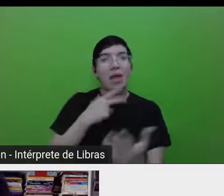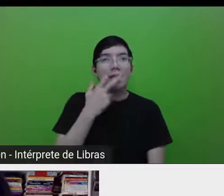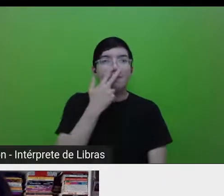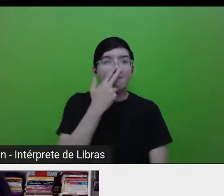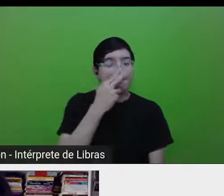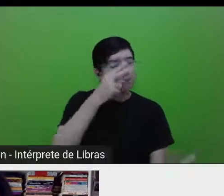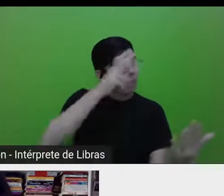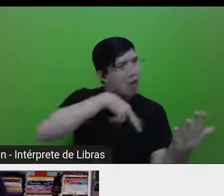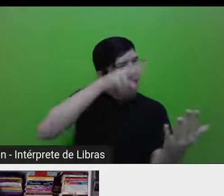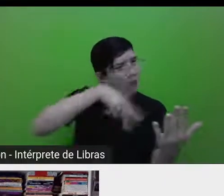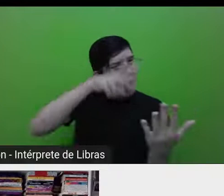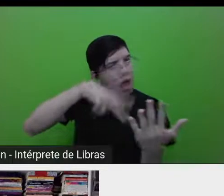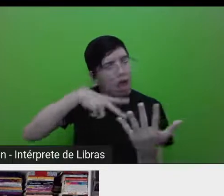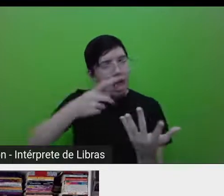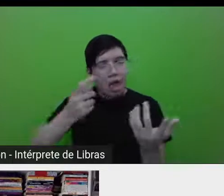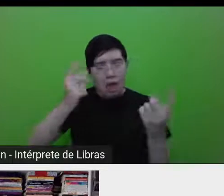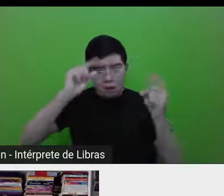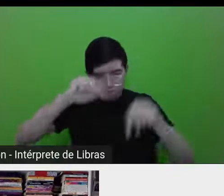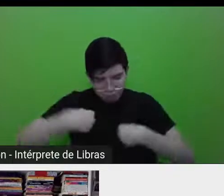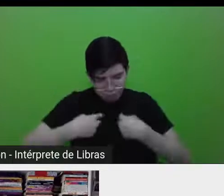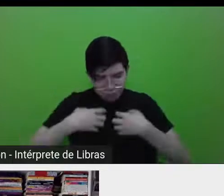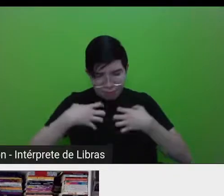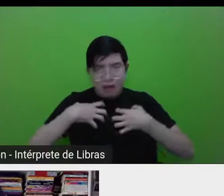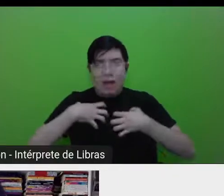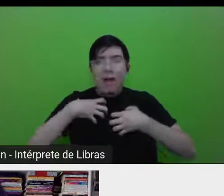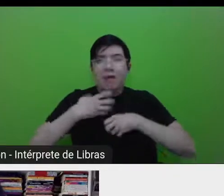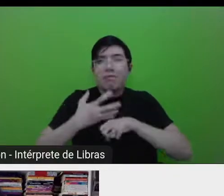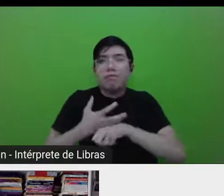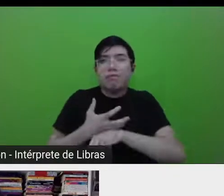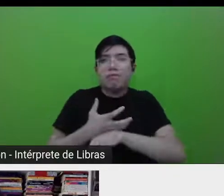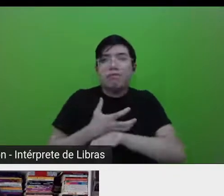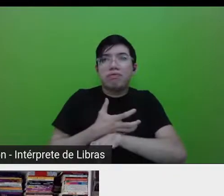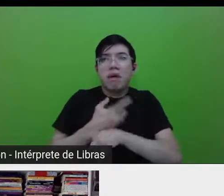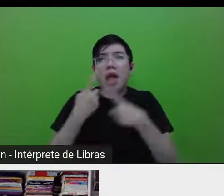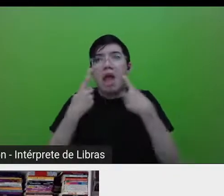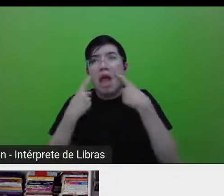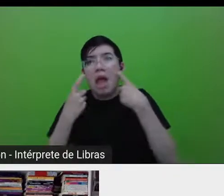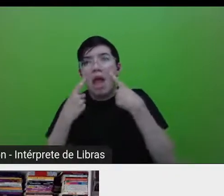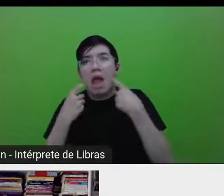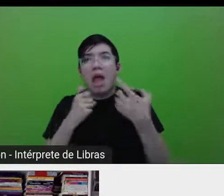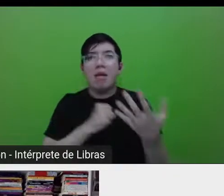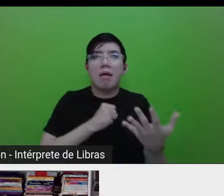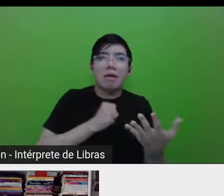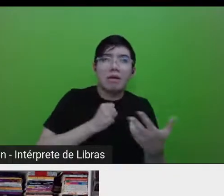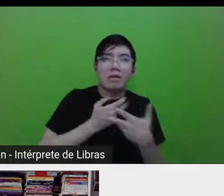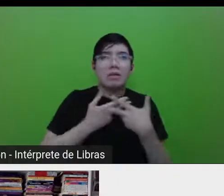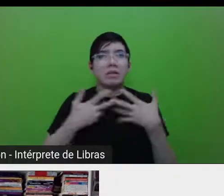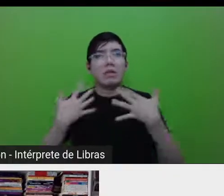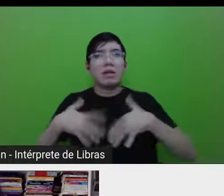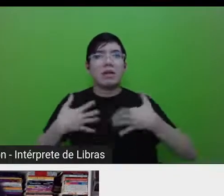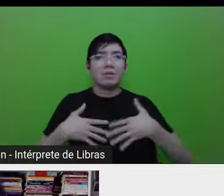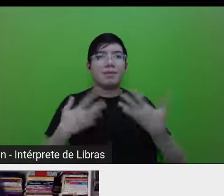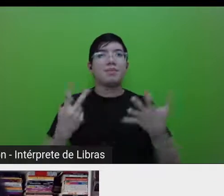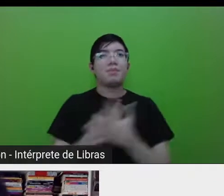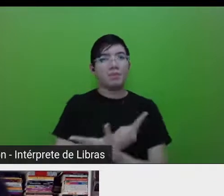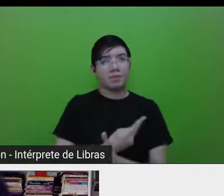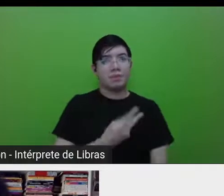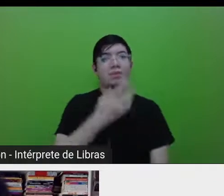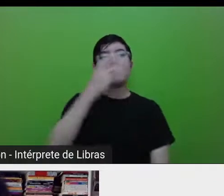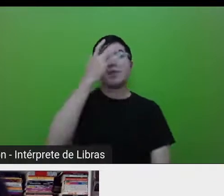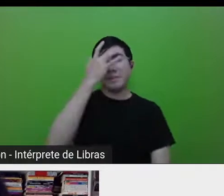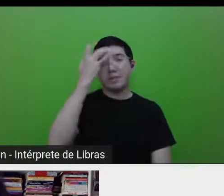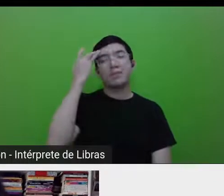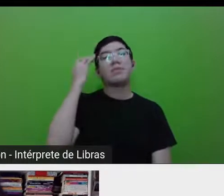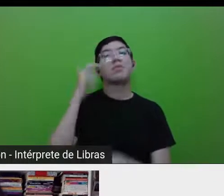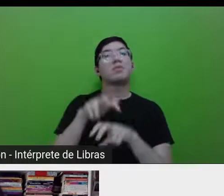né? Não só um exercício de leitura, mas também foi uma experiência muito física, muito sensorial. E é quando você encontra esses